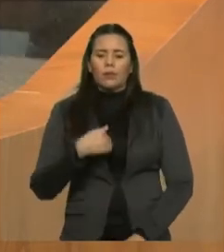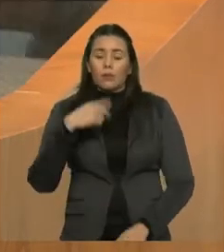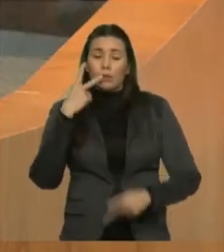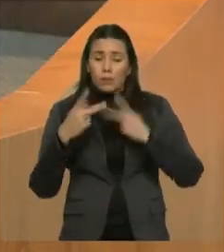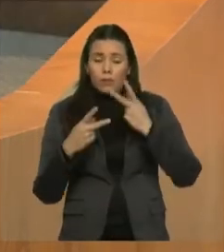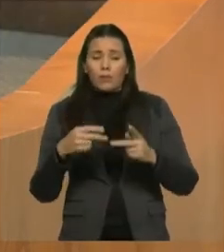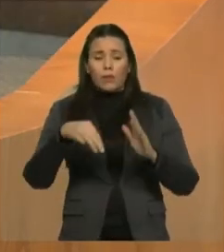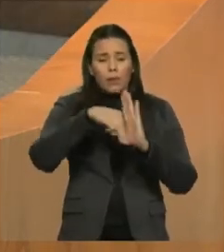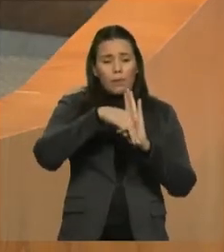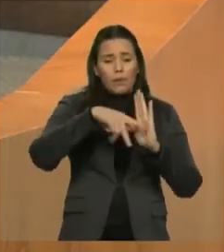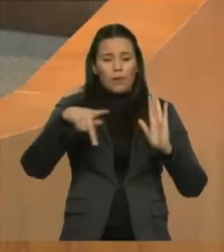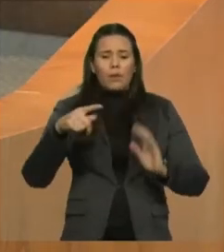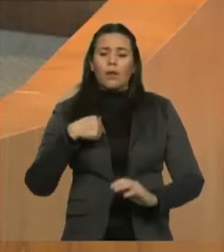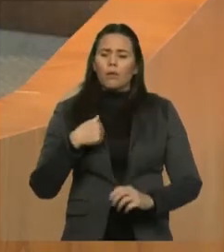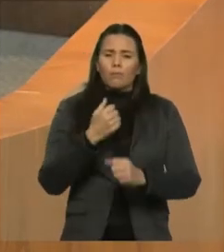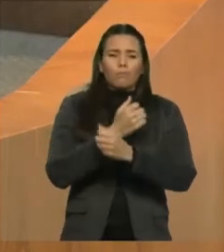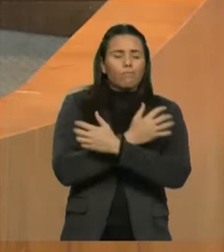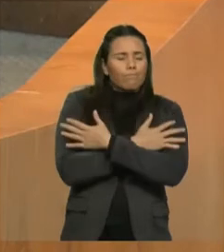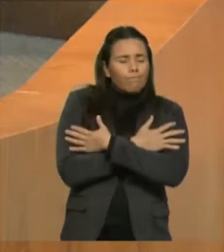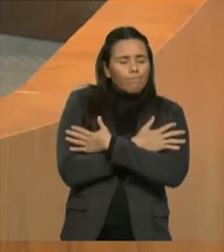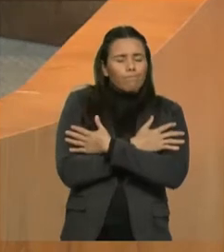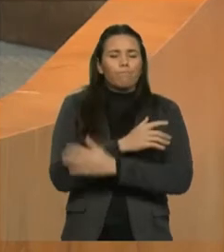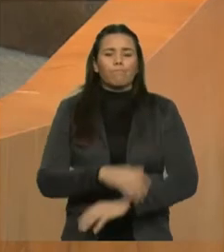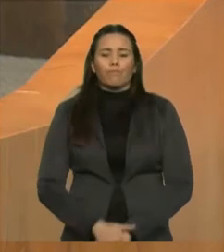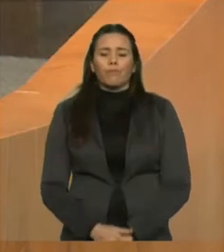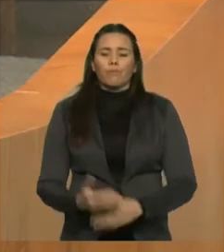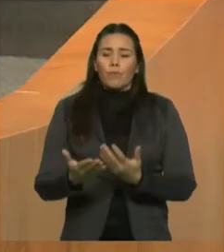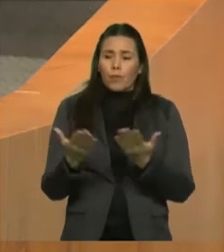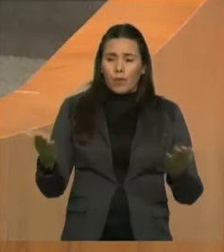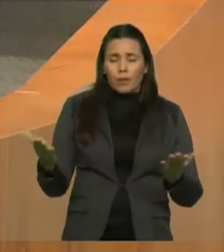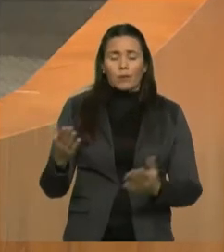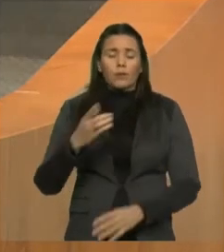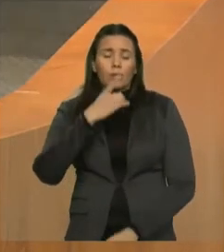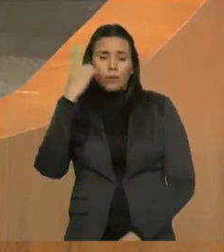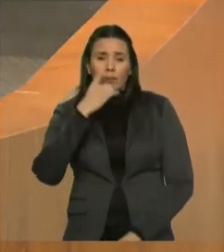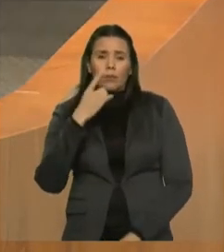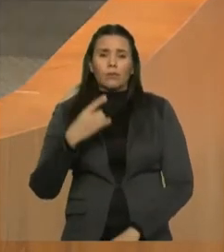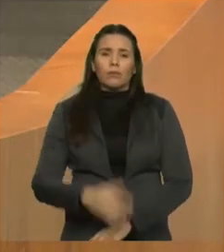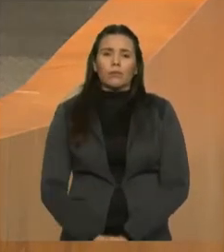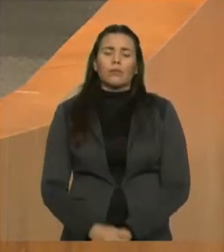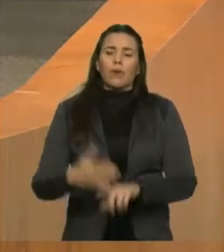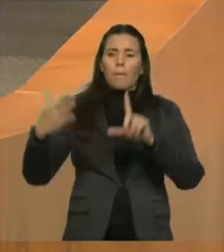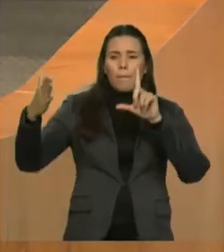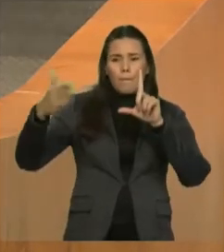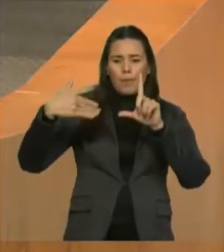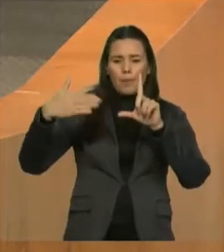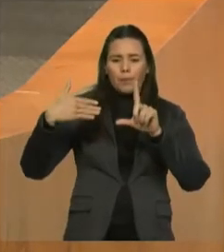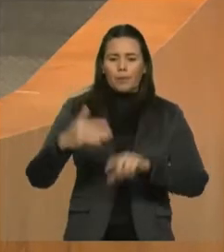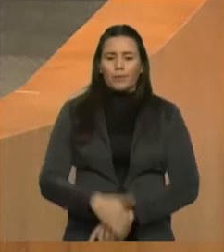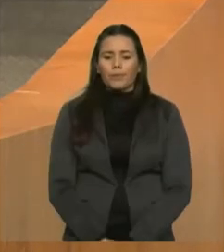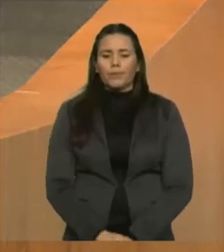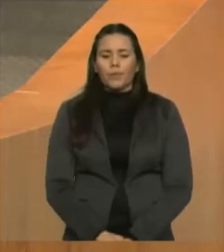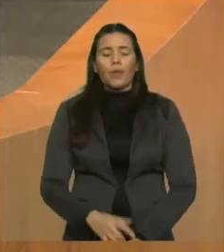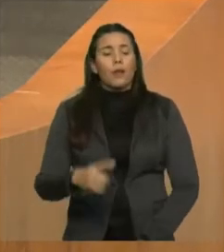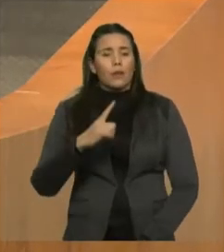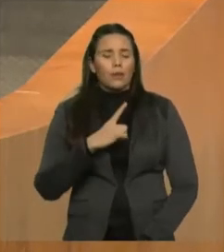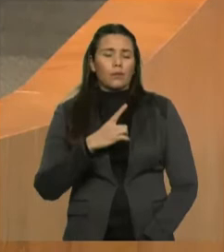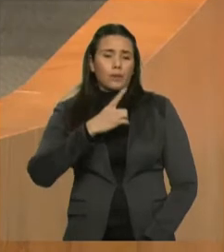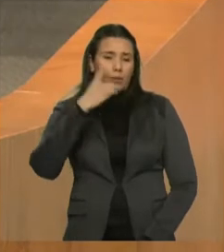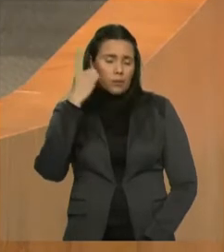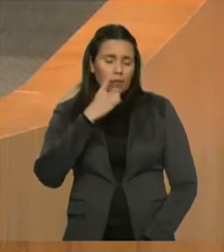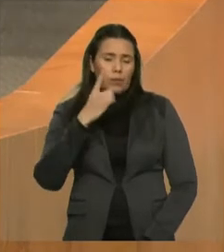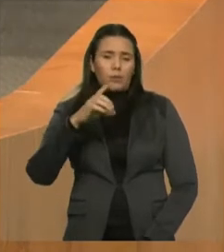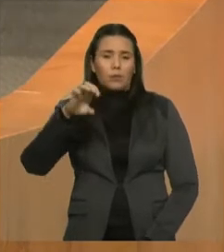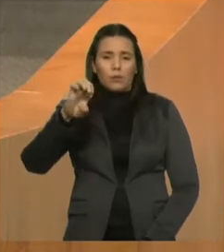cumprimentar os nossos deputados que estão de forma remota. Nós temos ali deputado constituinte, deputado